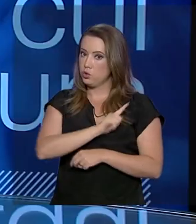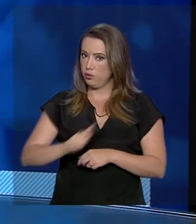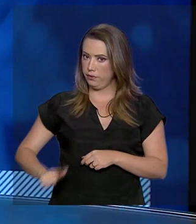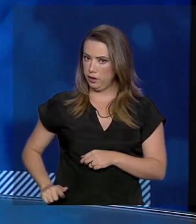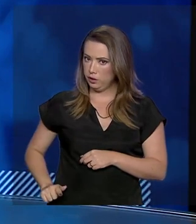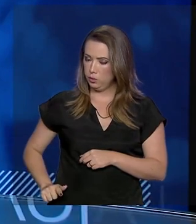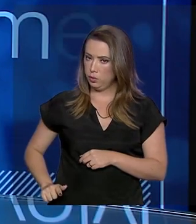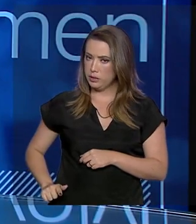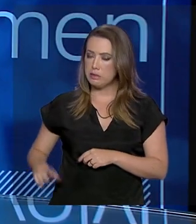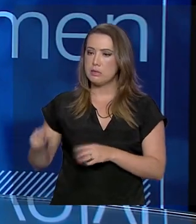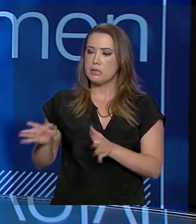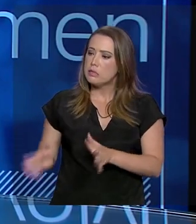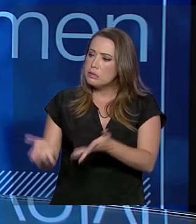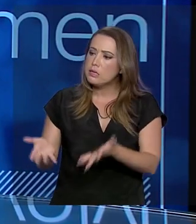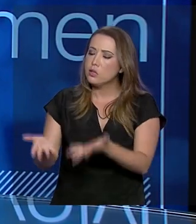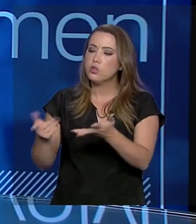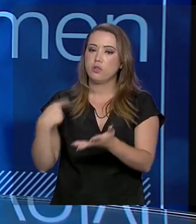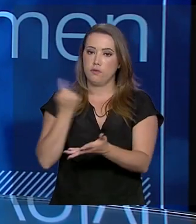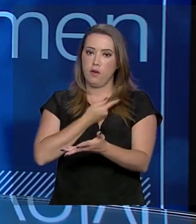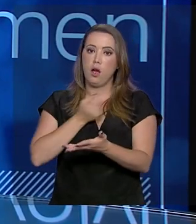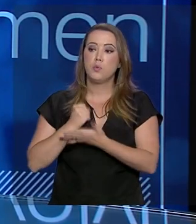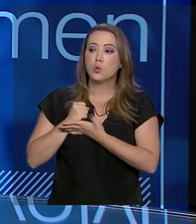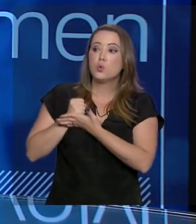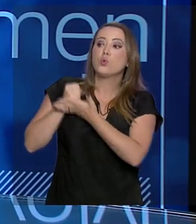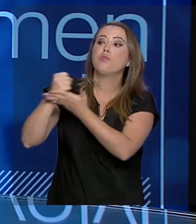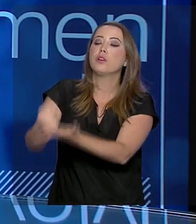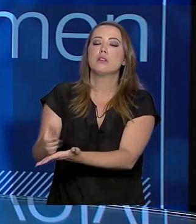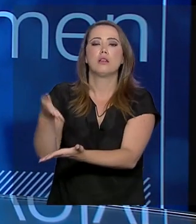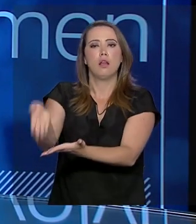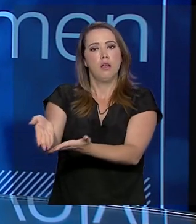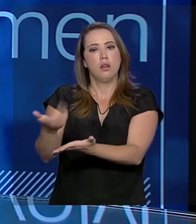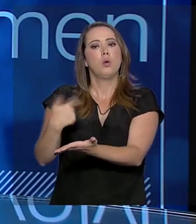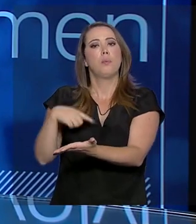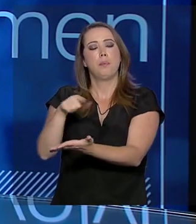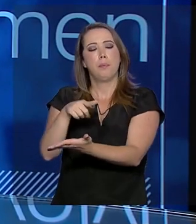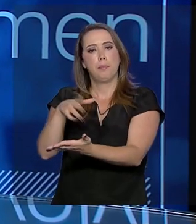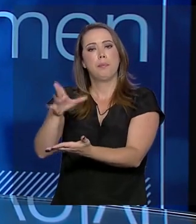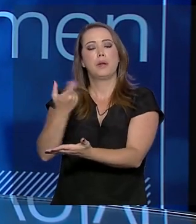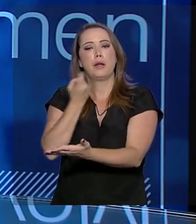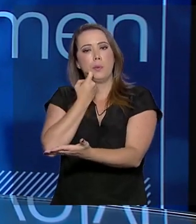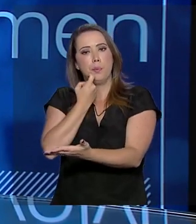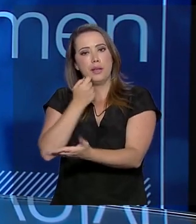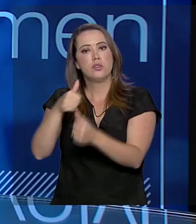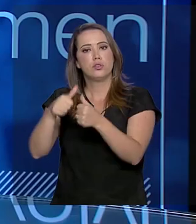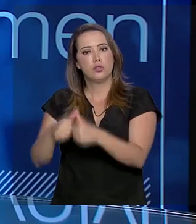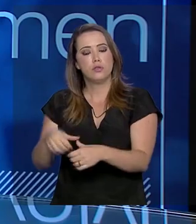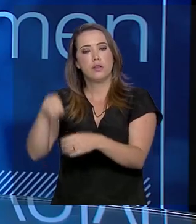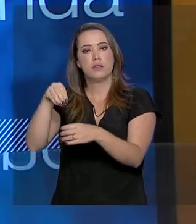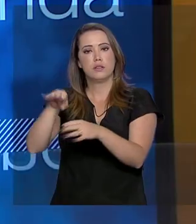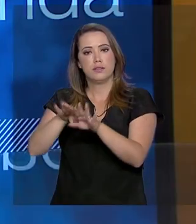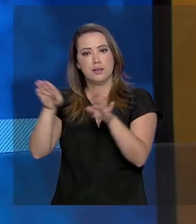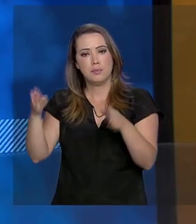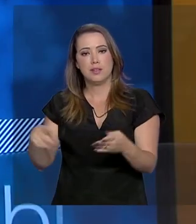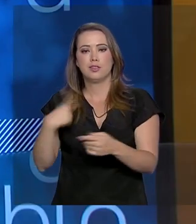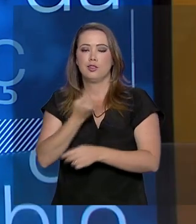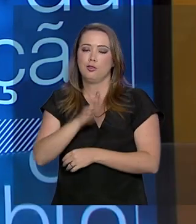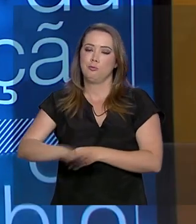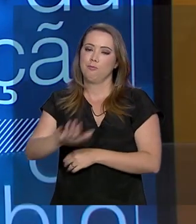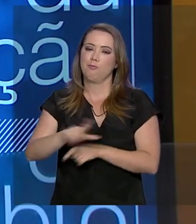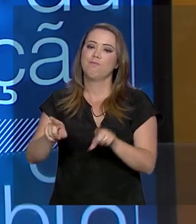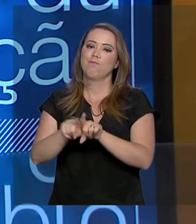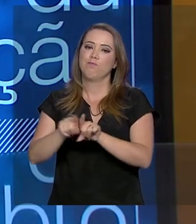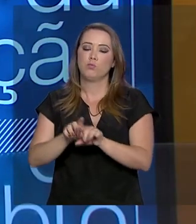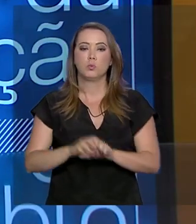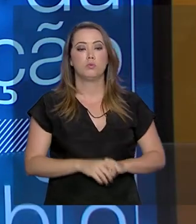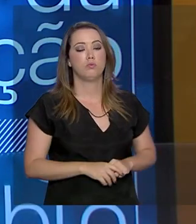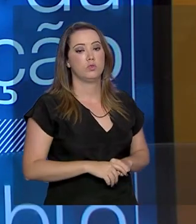incentivando e nos colocando à disposição para que esse produto estivesse na mesa das nossas crianças também. A gente lidou